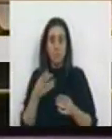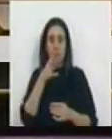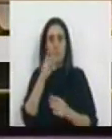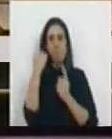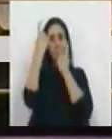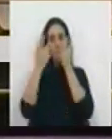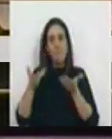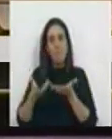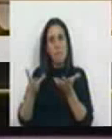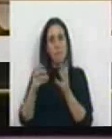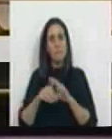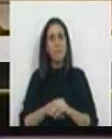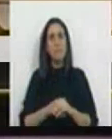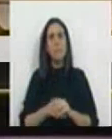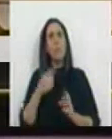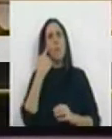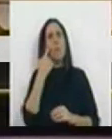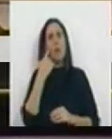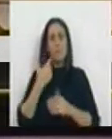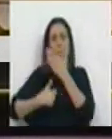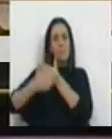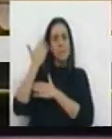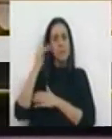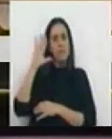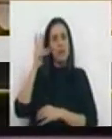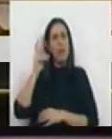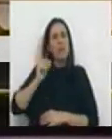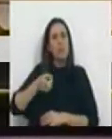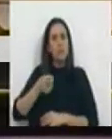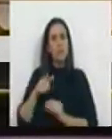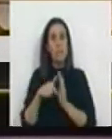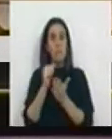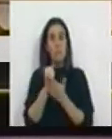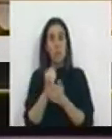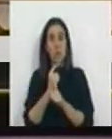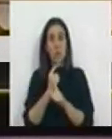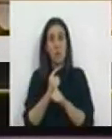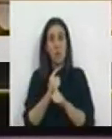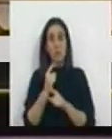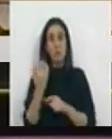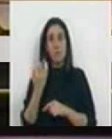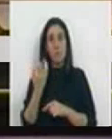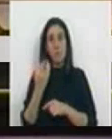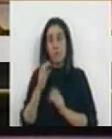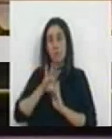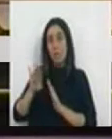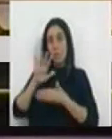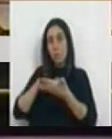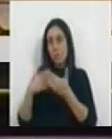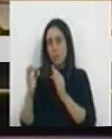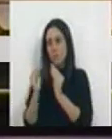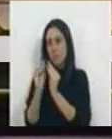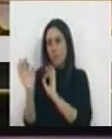um exercício. Vamos ver o que é aconteceu no passado sempre que alguém estragou os planos da direita.